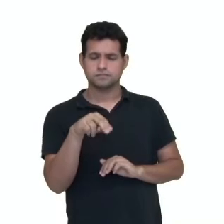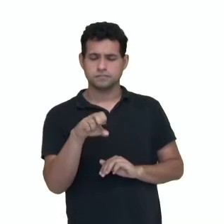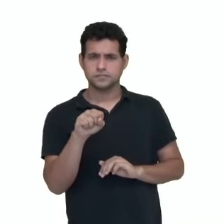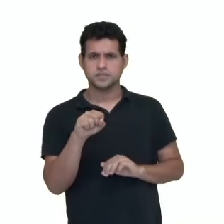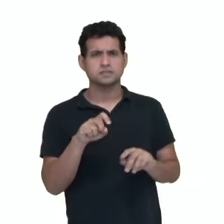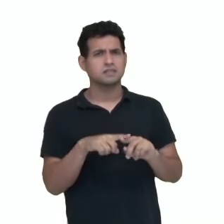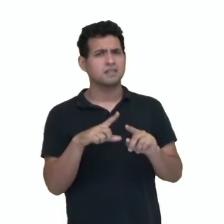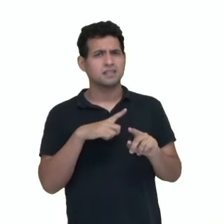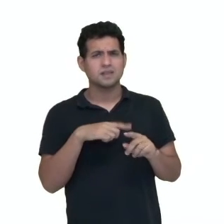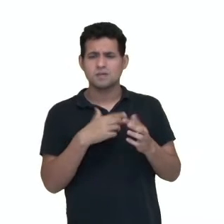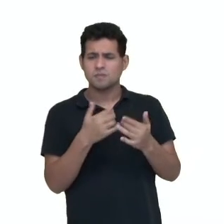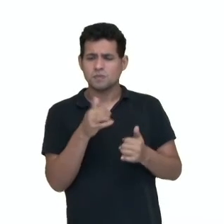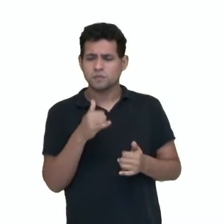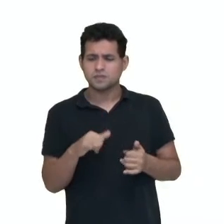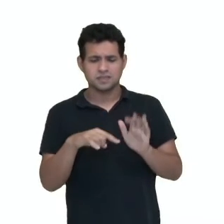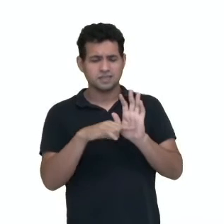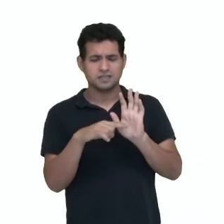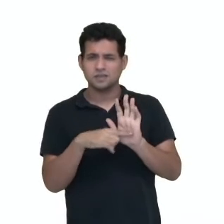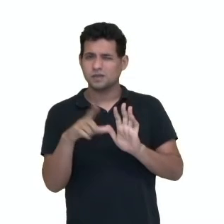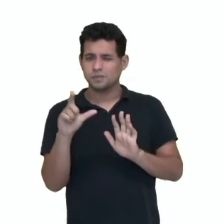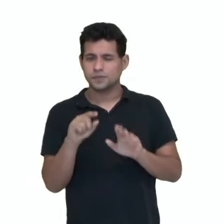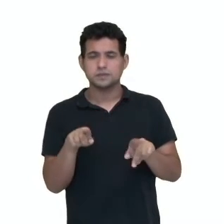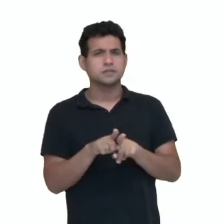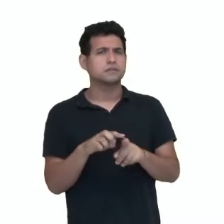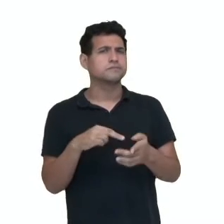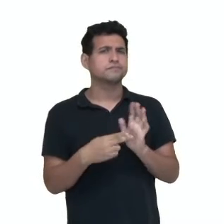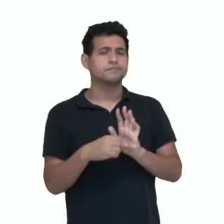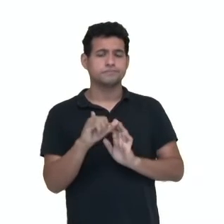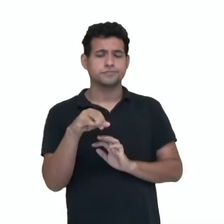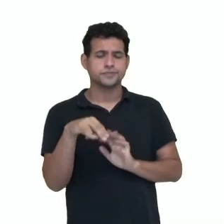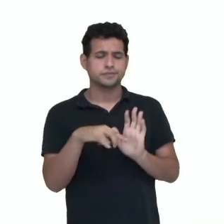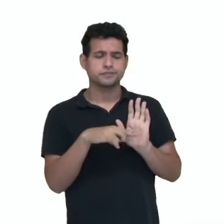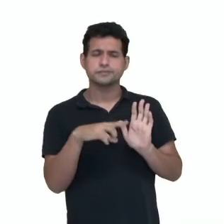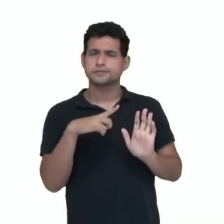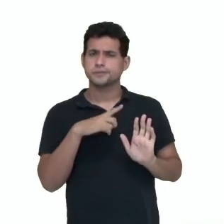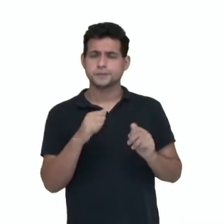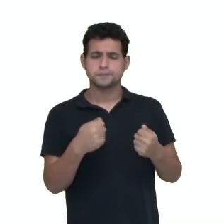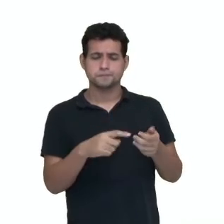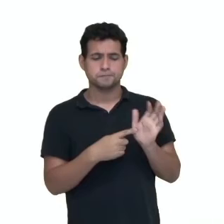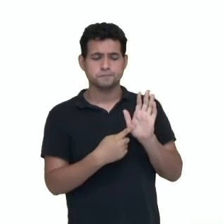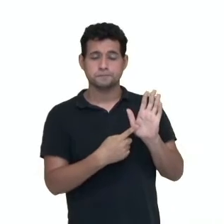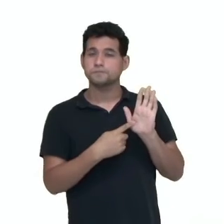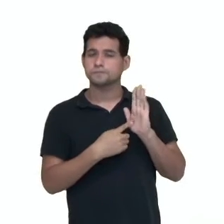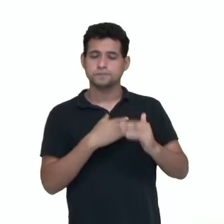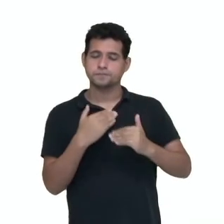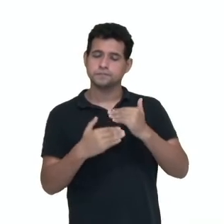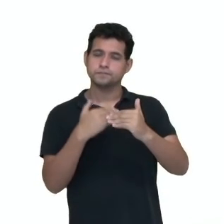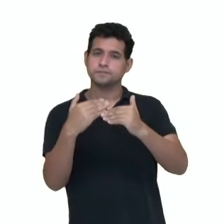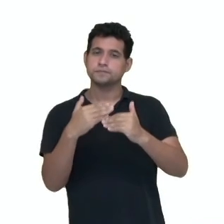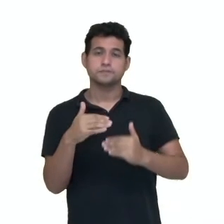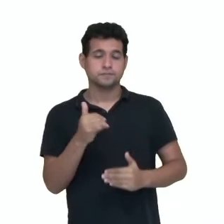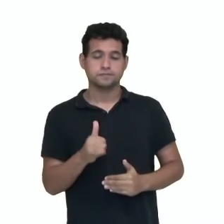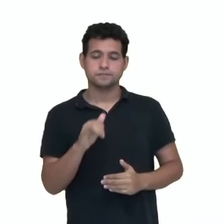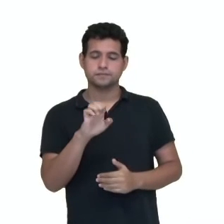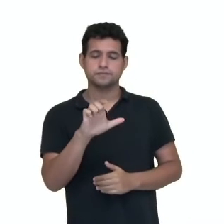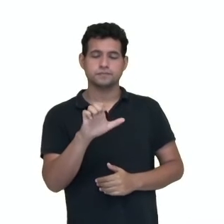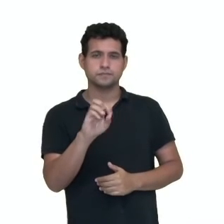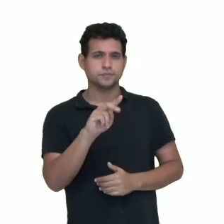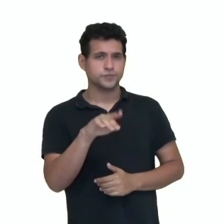mais eletro negativo, menos chance esse íon negativo tem de aparecer no processo da eletrólise.